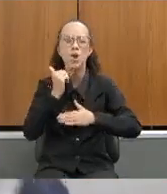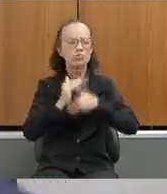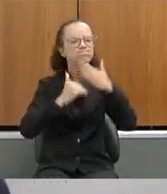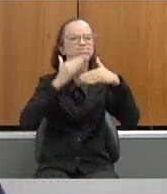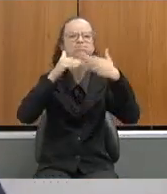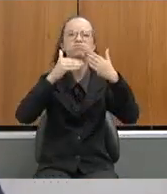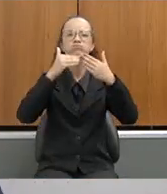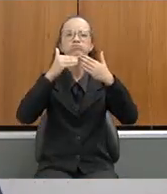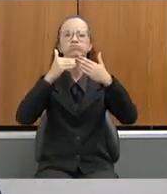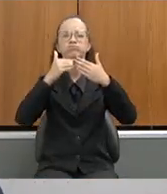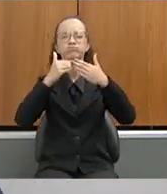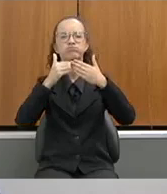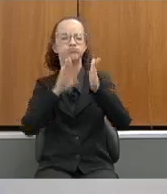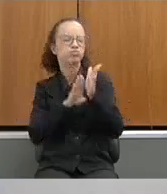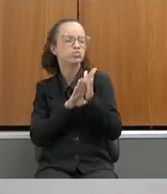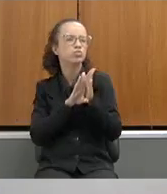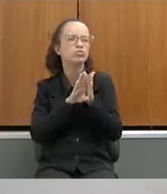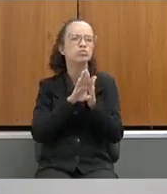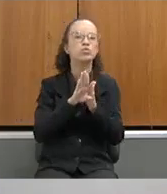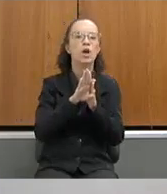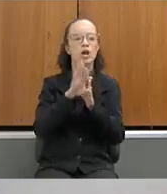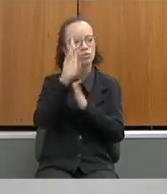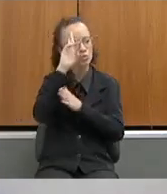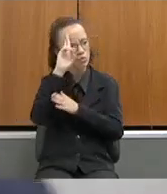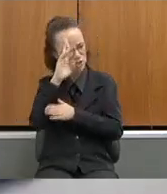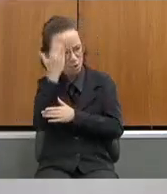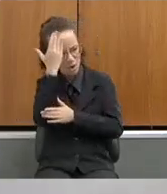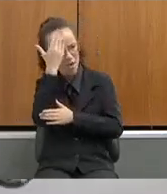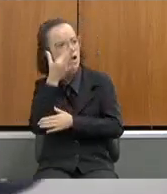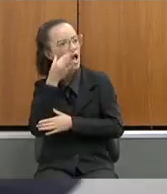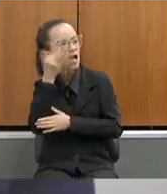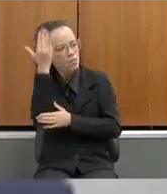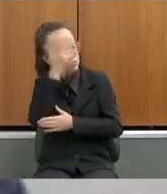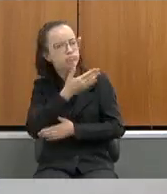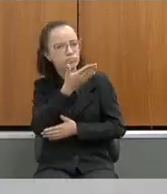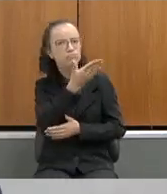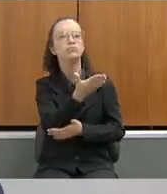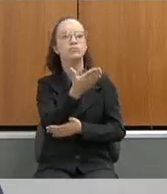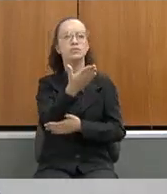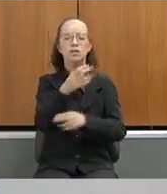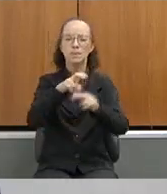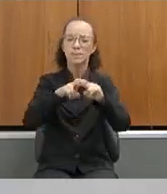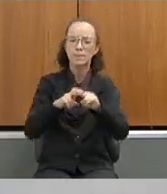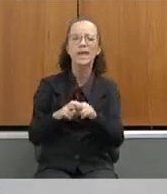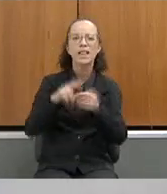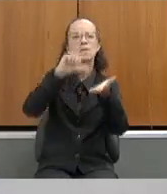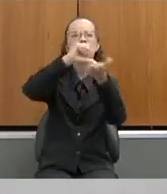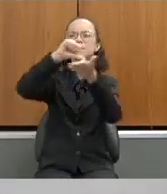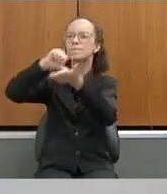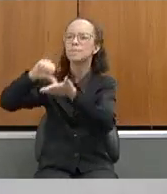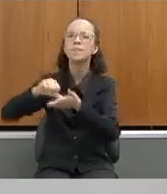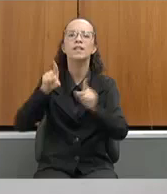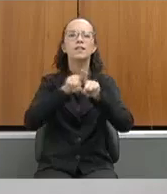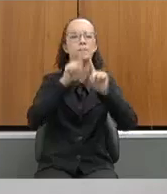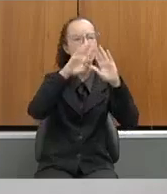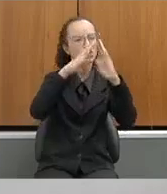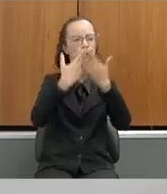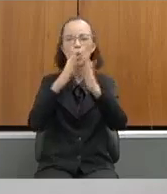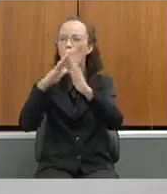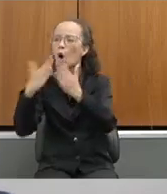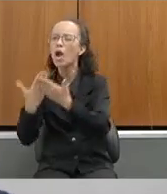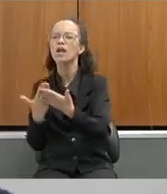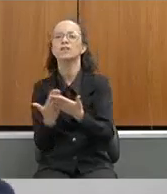premiações maiores. Vossa Excelência testemunha através das nossas superintendências, através das nossas escolas.